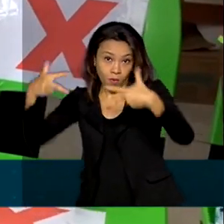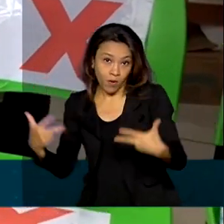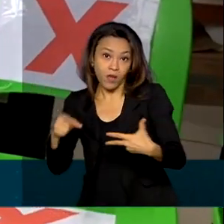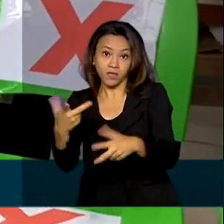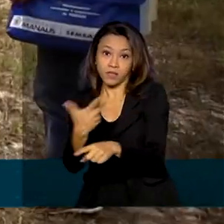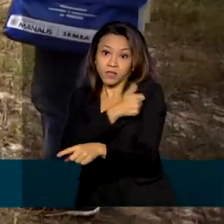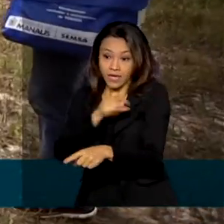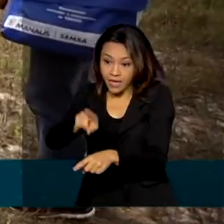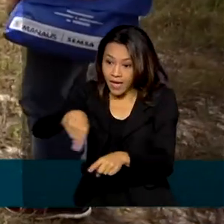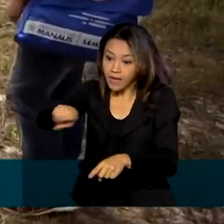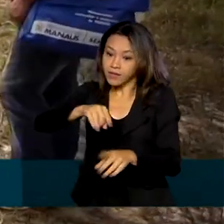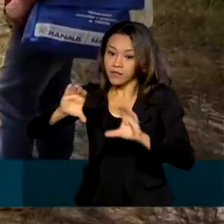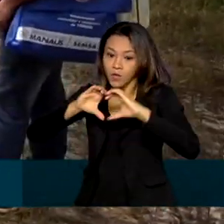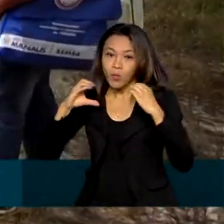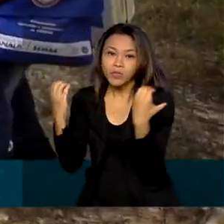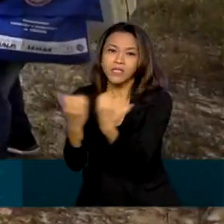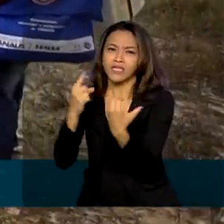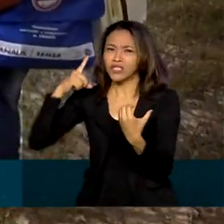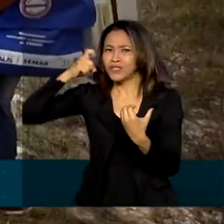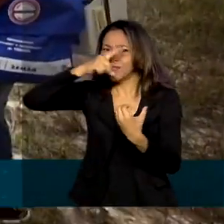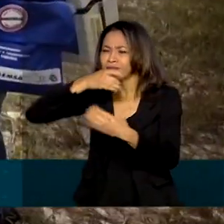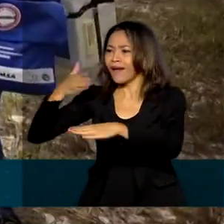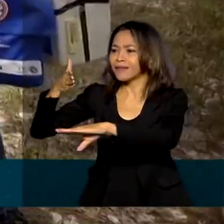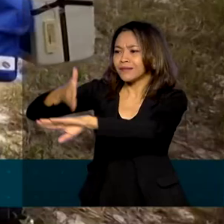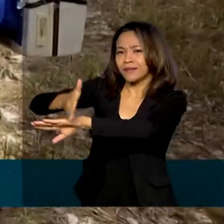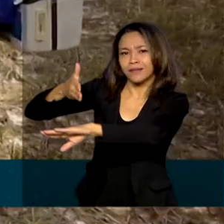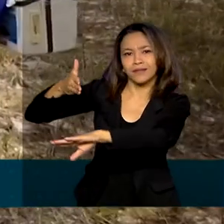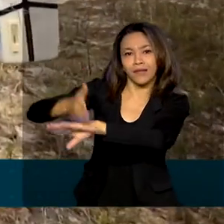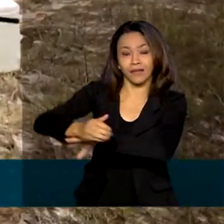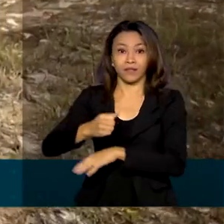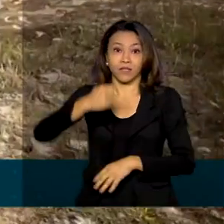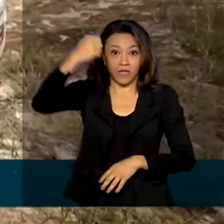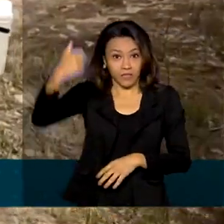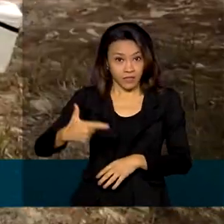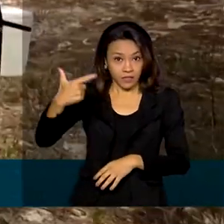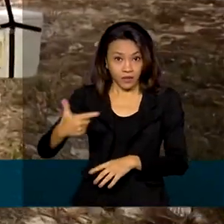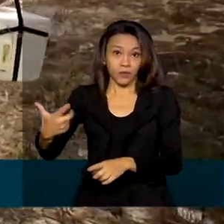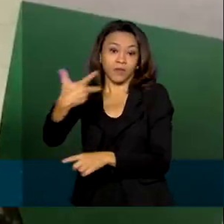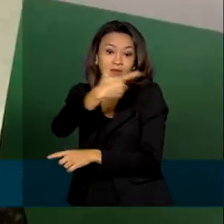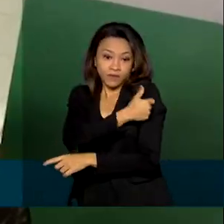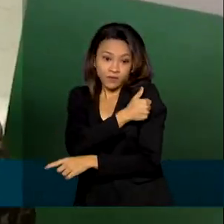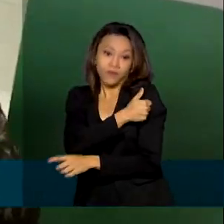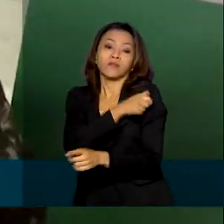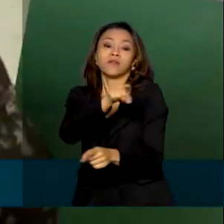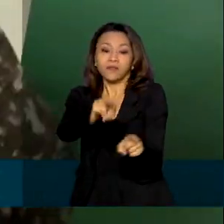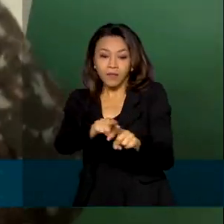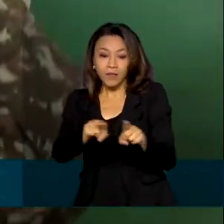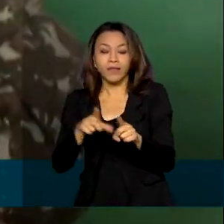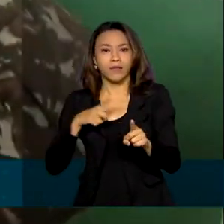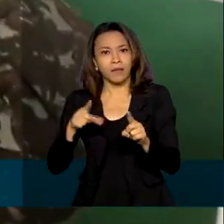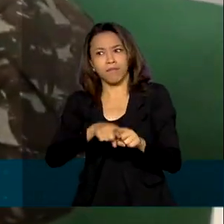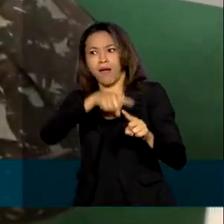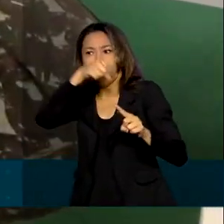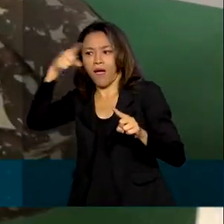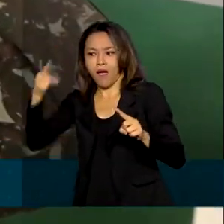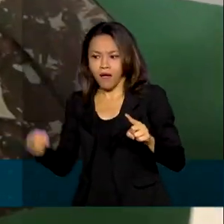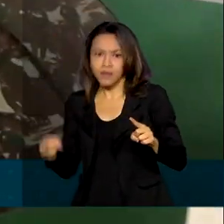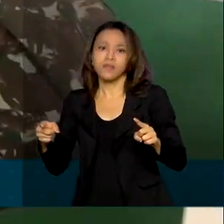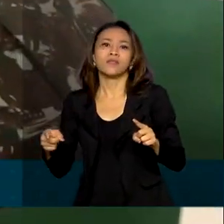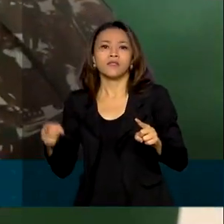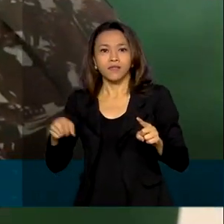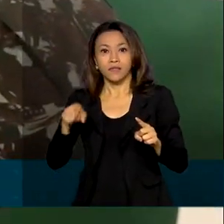essas comunidades possuem difícil acesso e a segunda dose do imunizante da Fiocruz tem um intervalo maior para ser